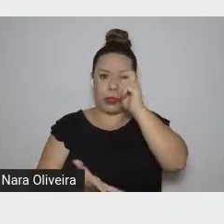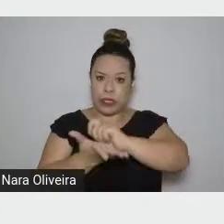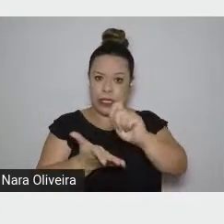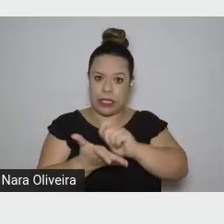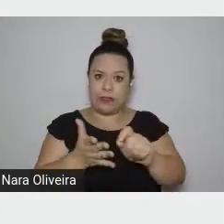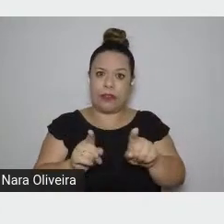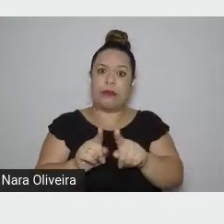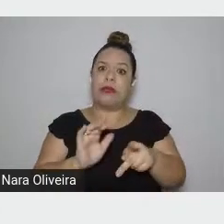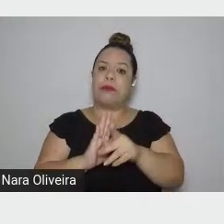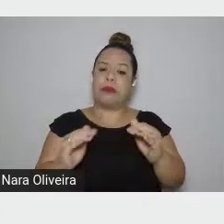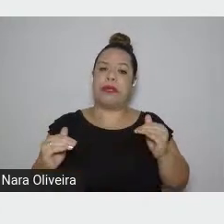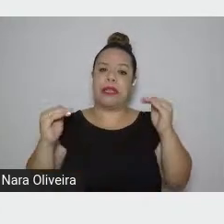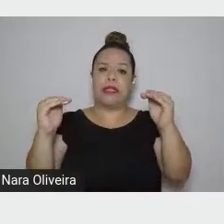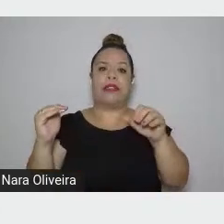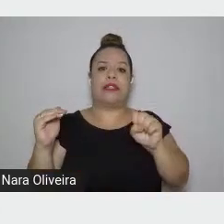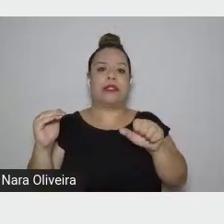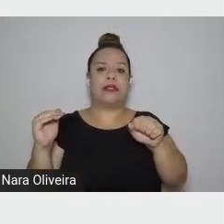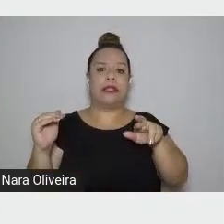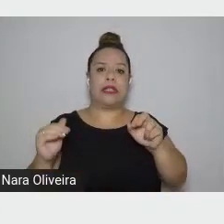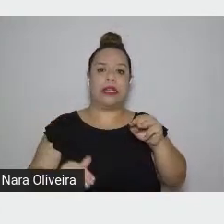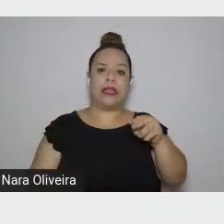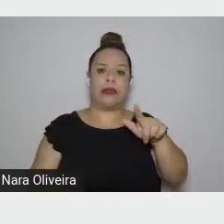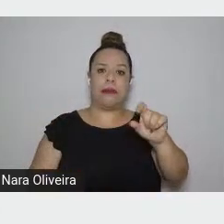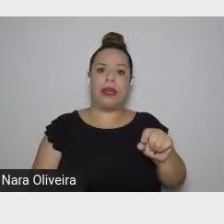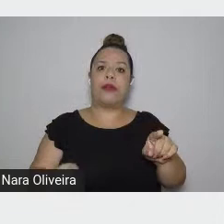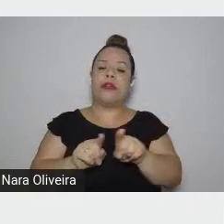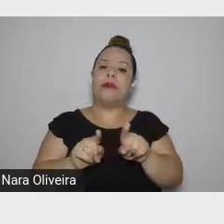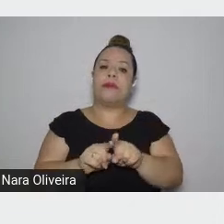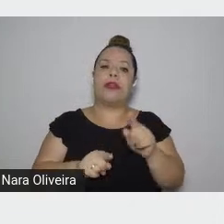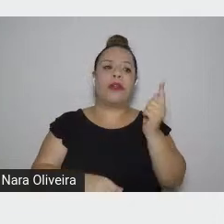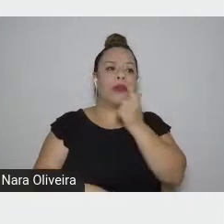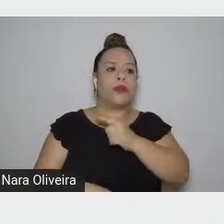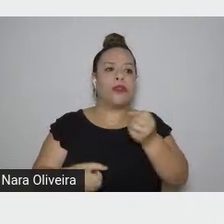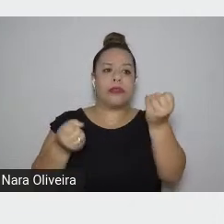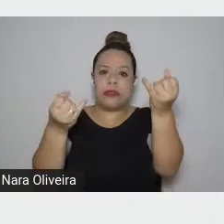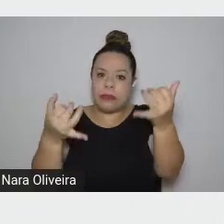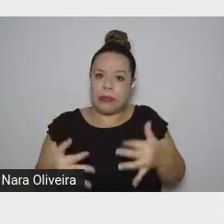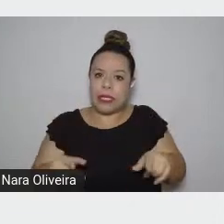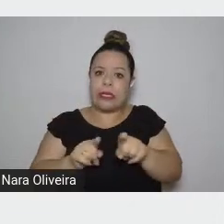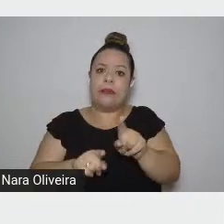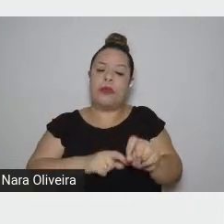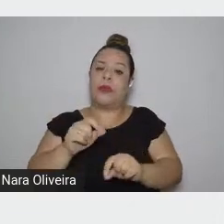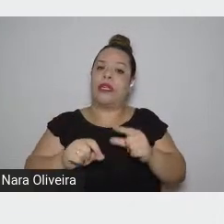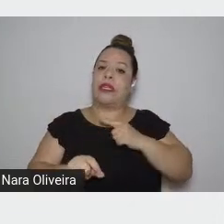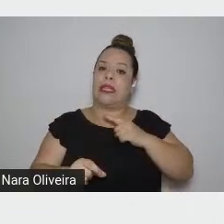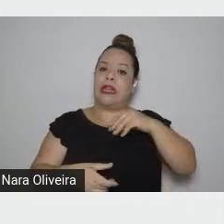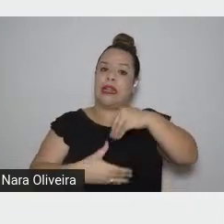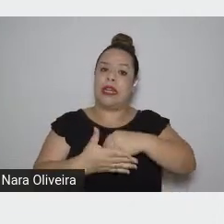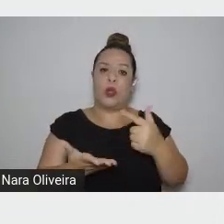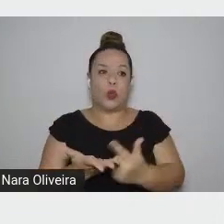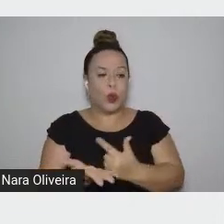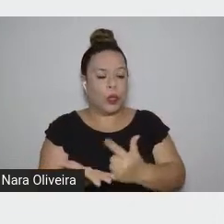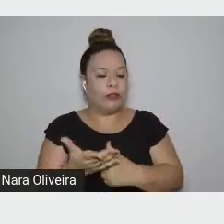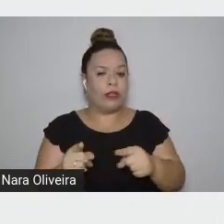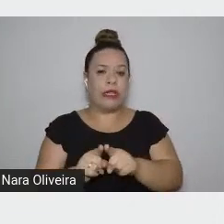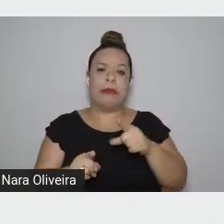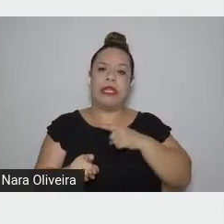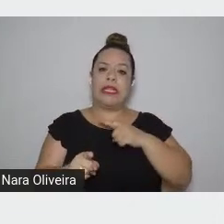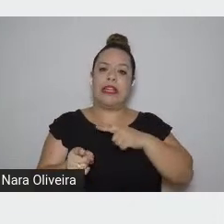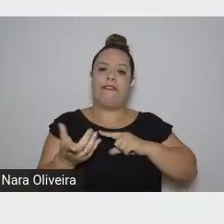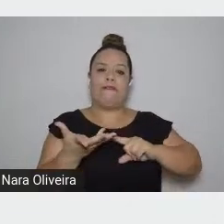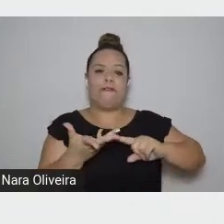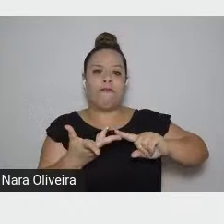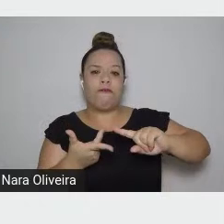se explicaram, se auto-explicaram tanto nos seus livros e nas centenas e centenas e centenas